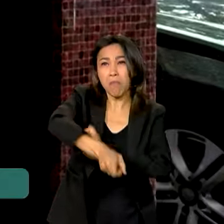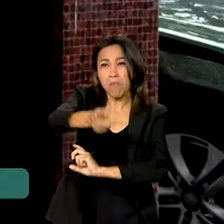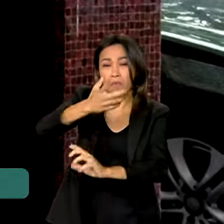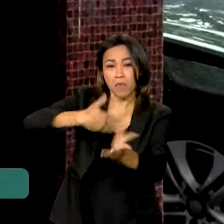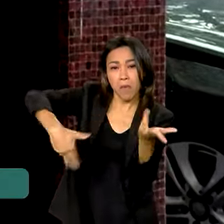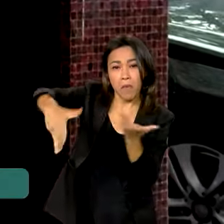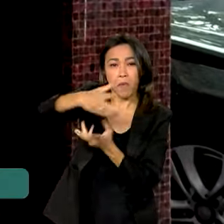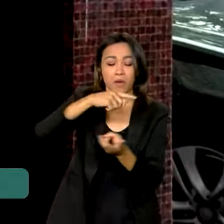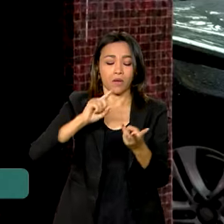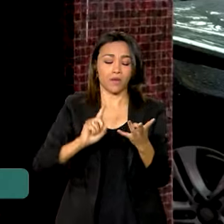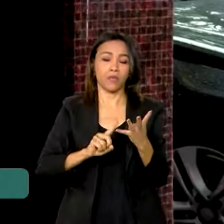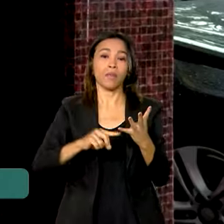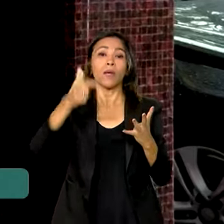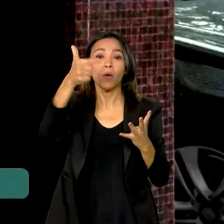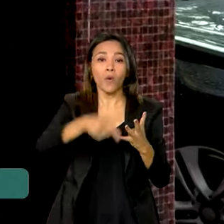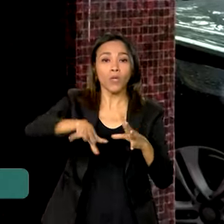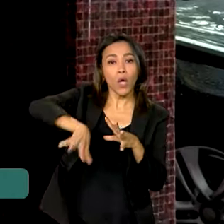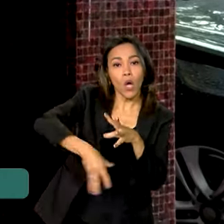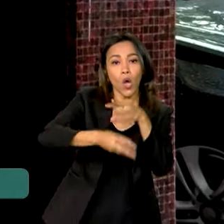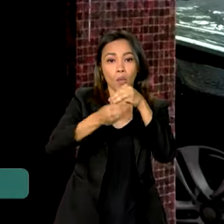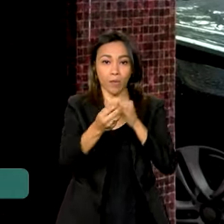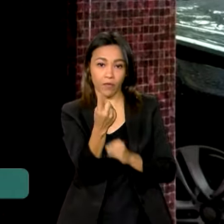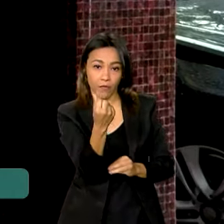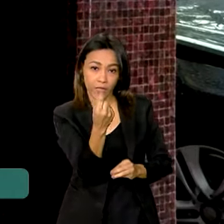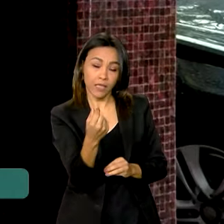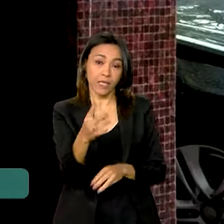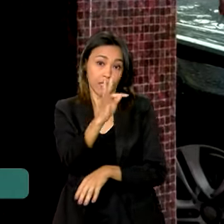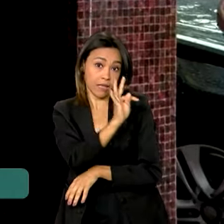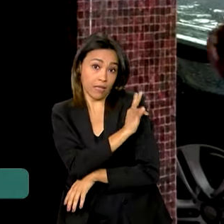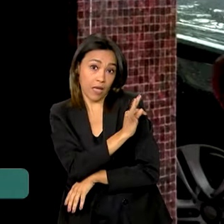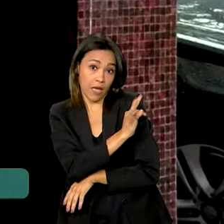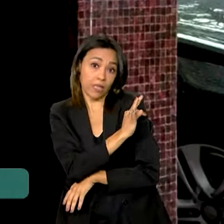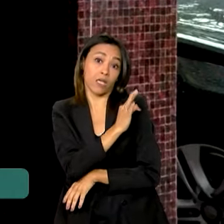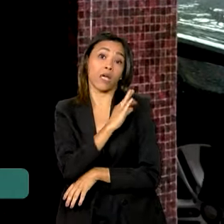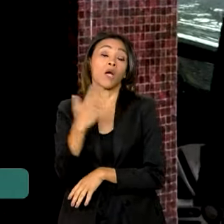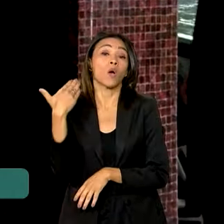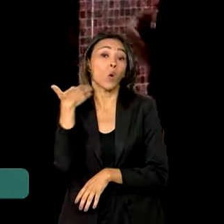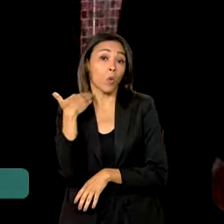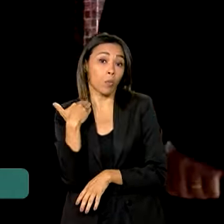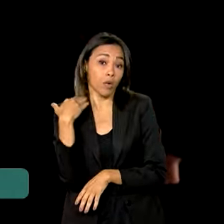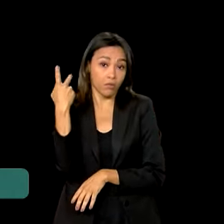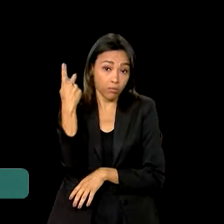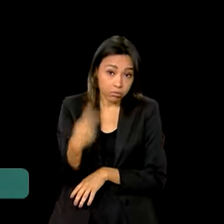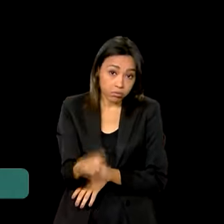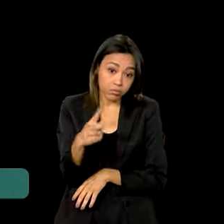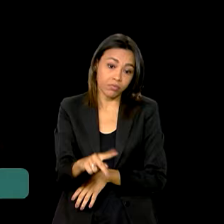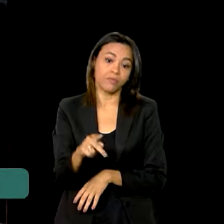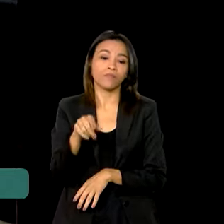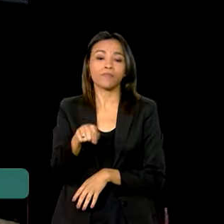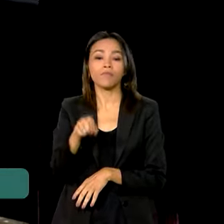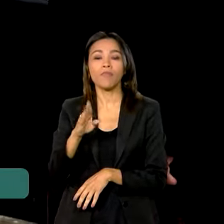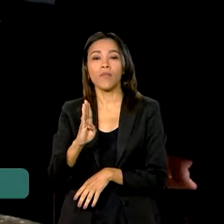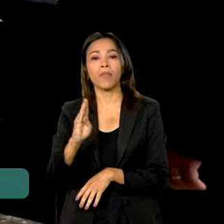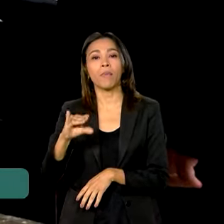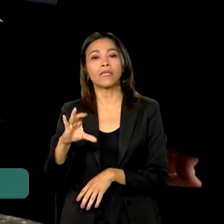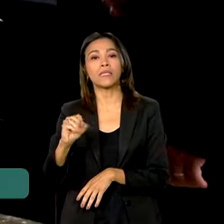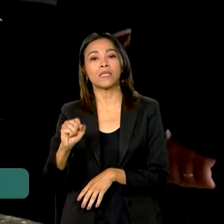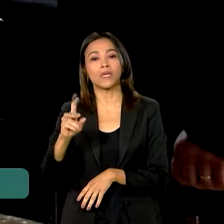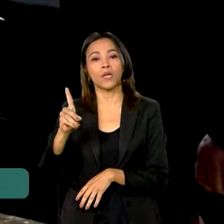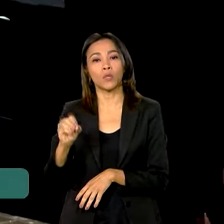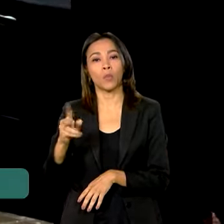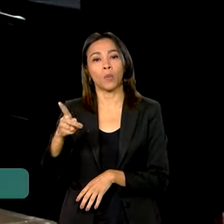convênios de complementação financeira e técnica com o Banco de Desenvolvimento da Bacia do Prata. Acordos que promovem